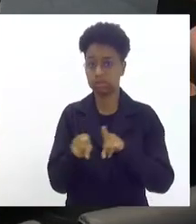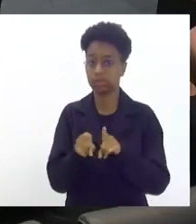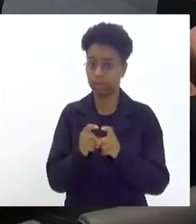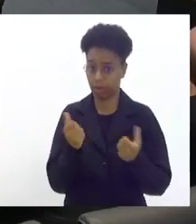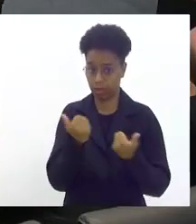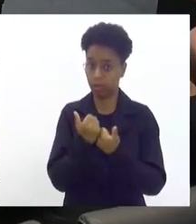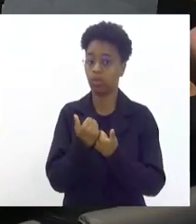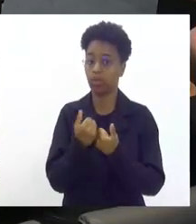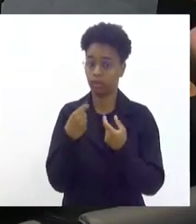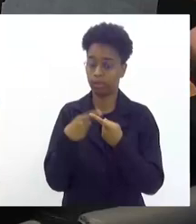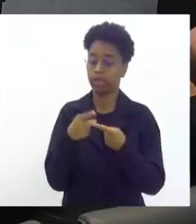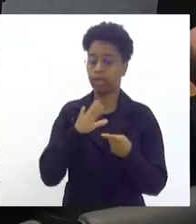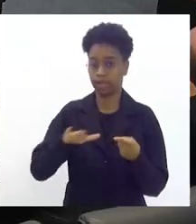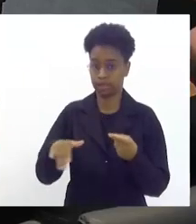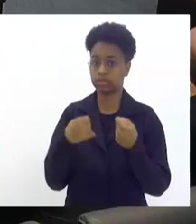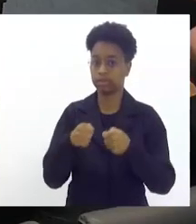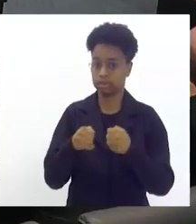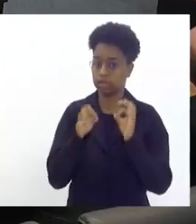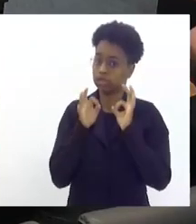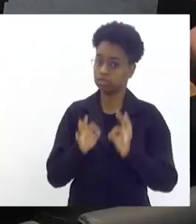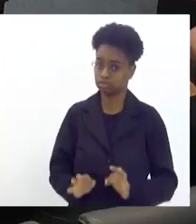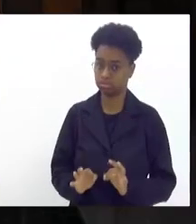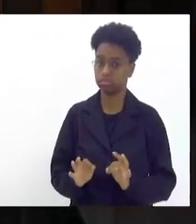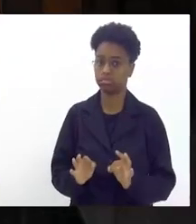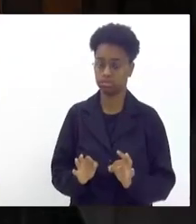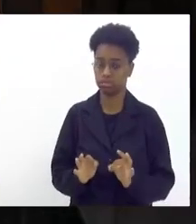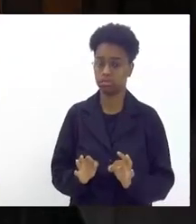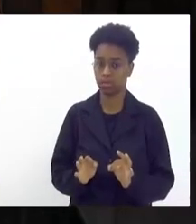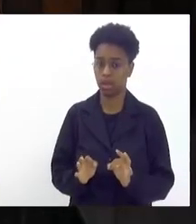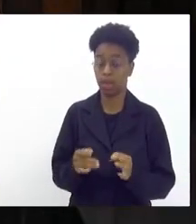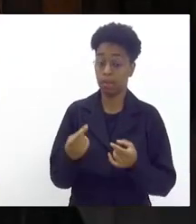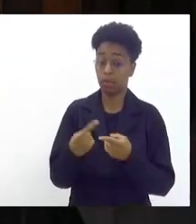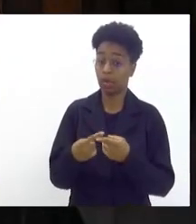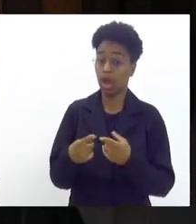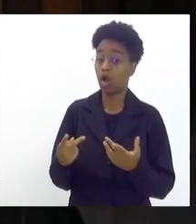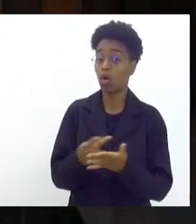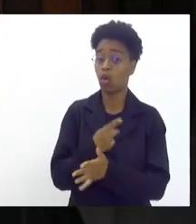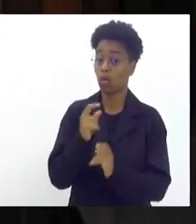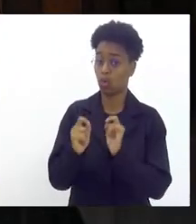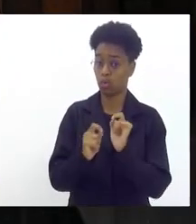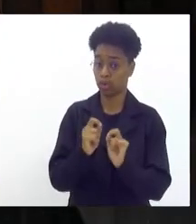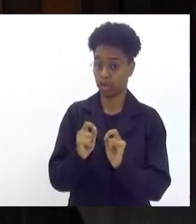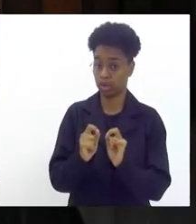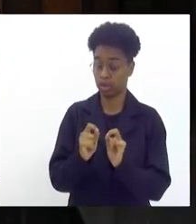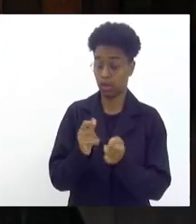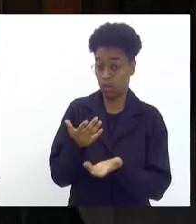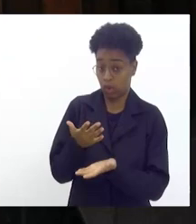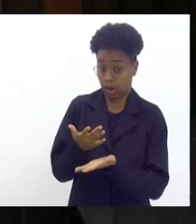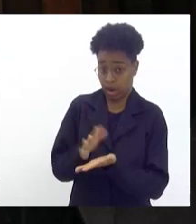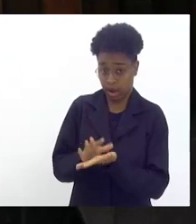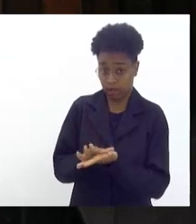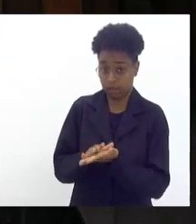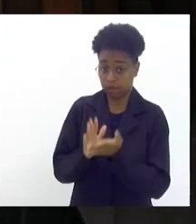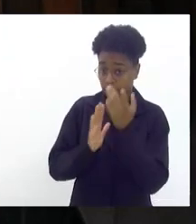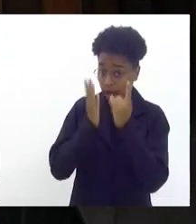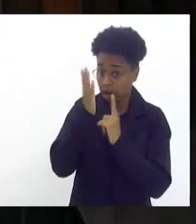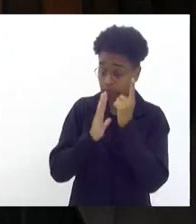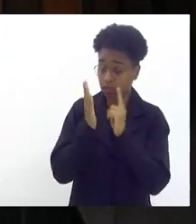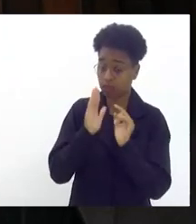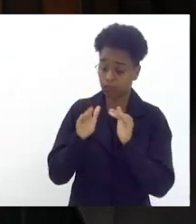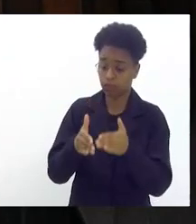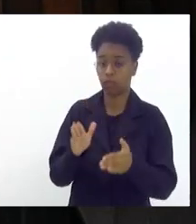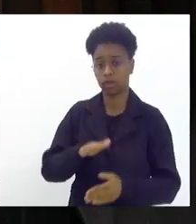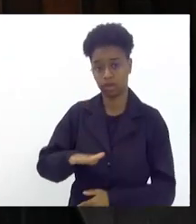precisam de dignidade entendeu porque o que acontece o carnaval mirim eu vi falando alguma